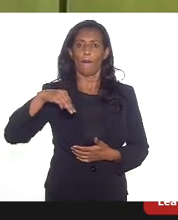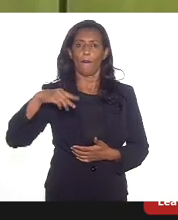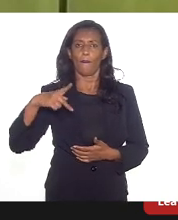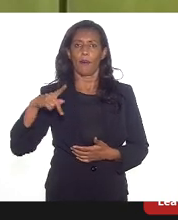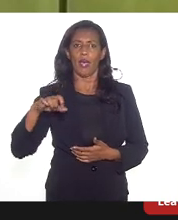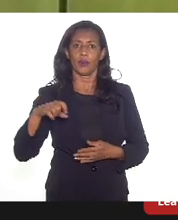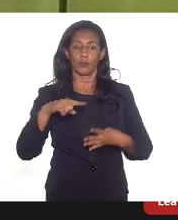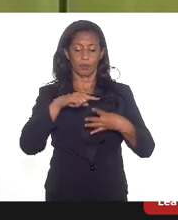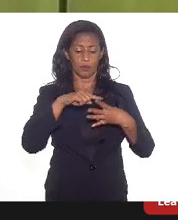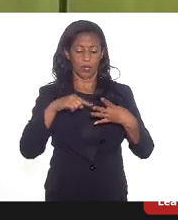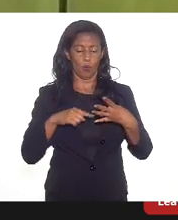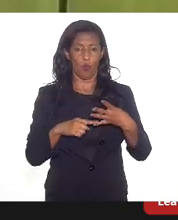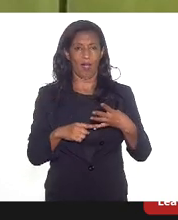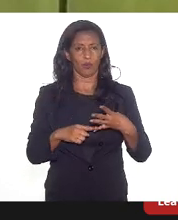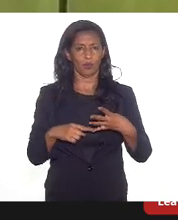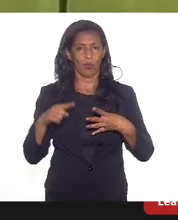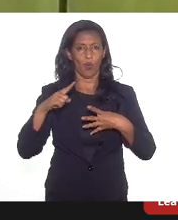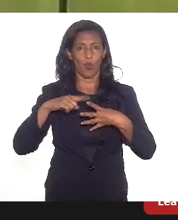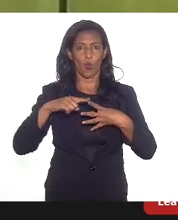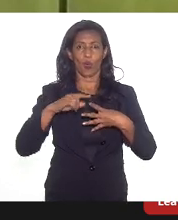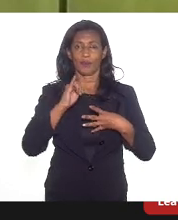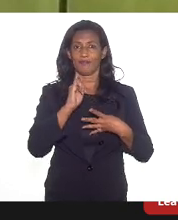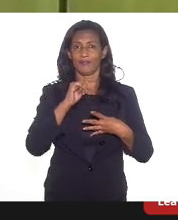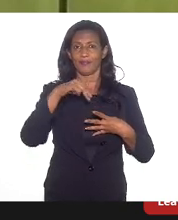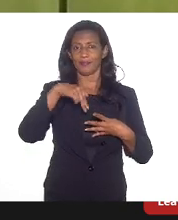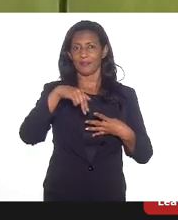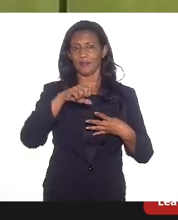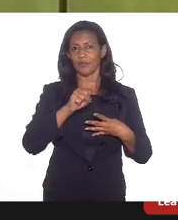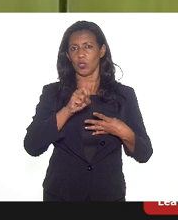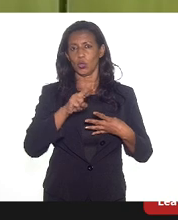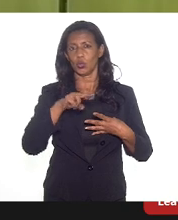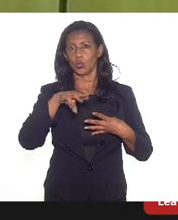Um de insumos. Insumos que falamos é